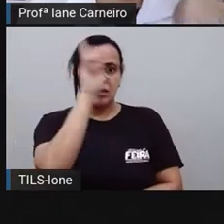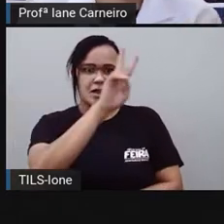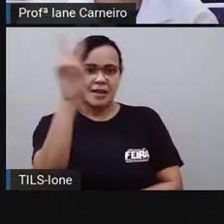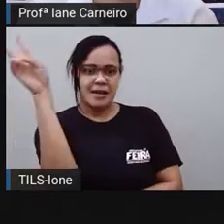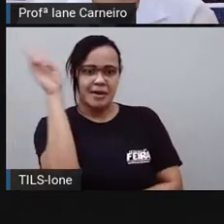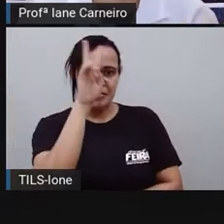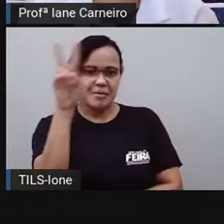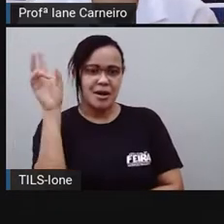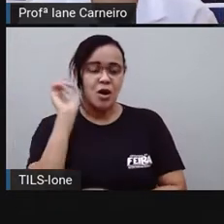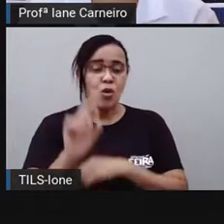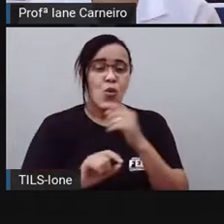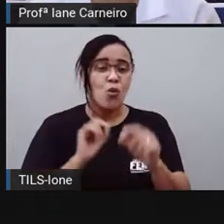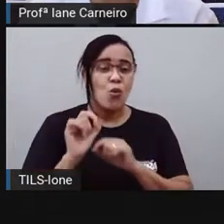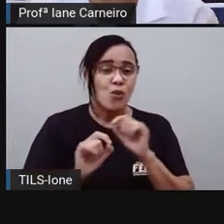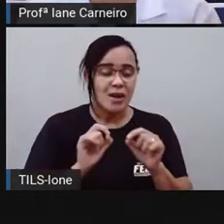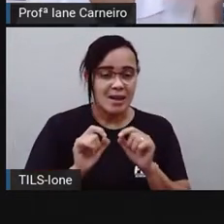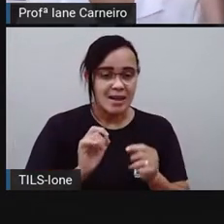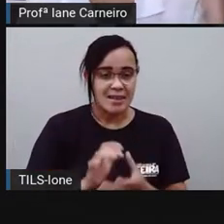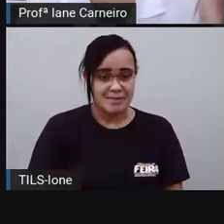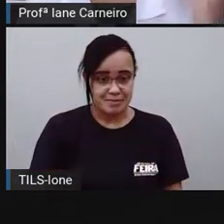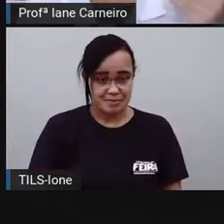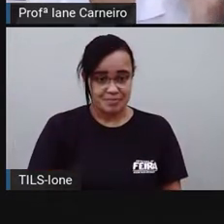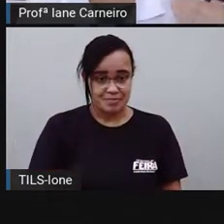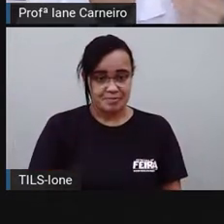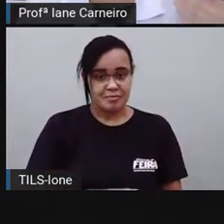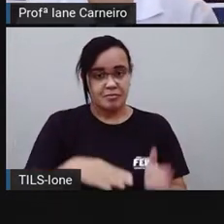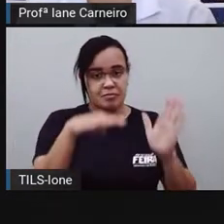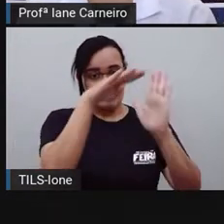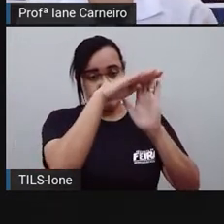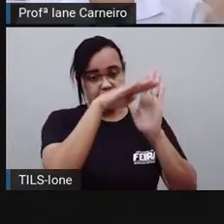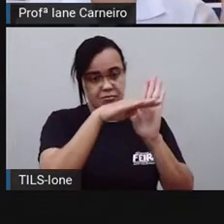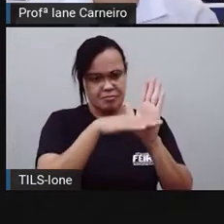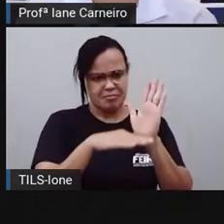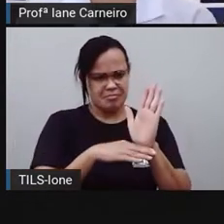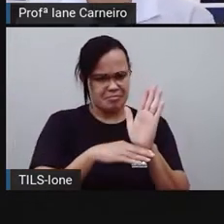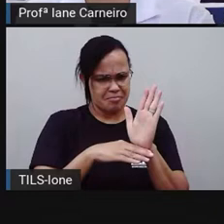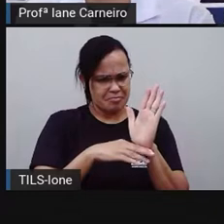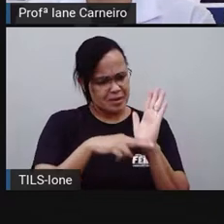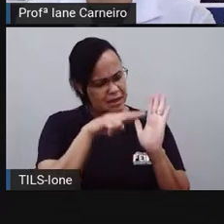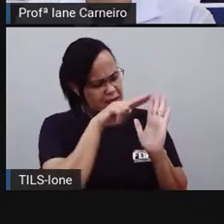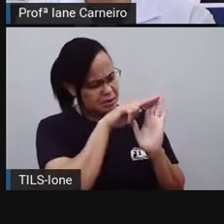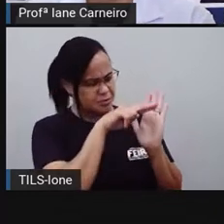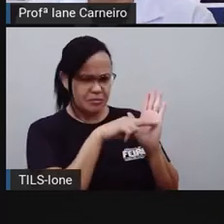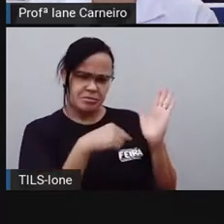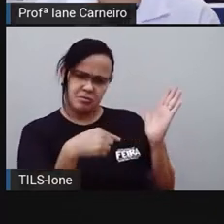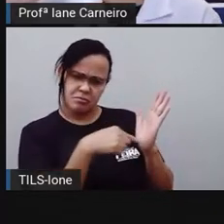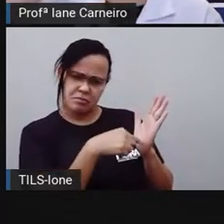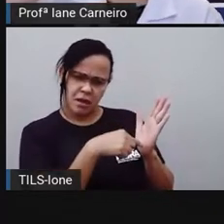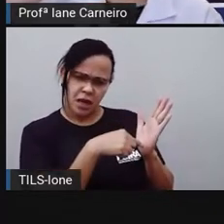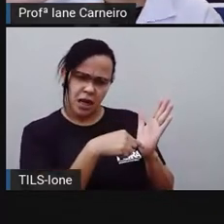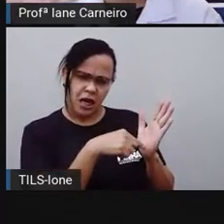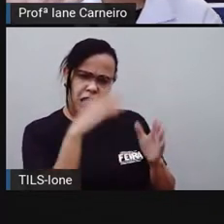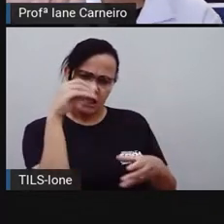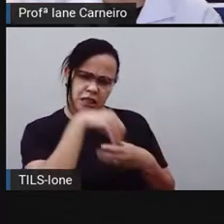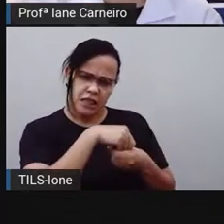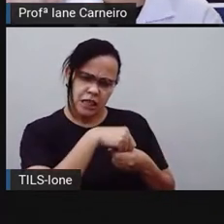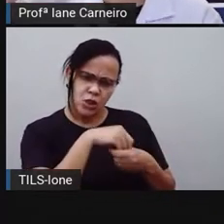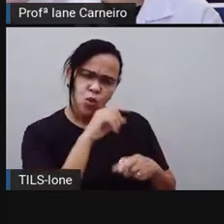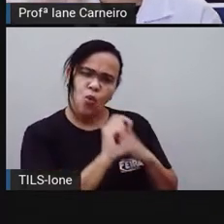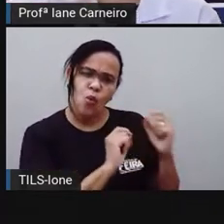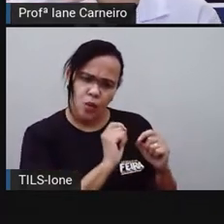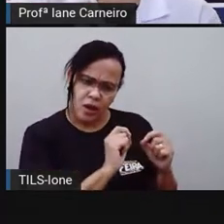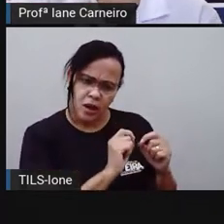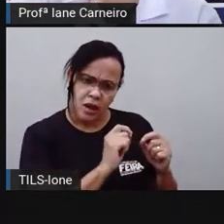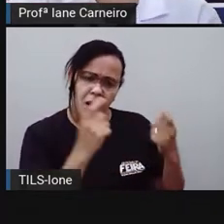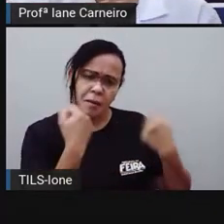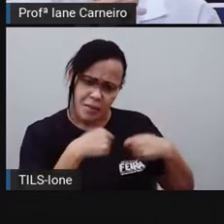Ela está lembrando aqui agora que o que precisa conter em uma receita culinária o modo de preparo